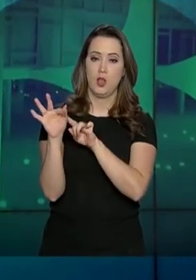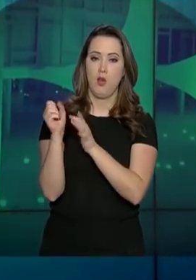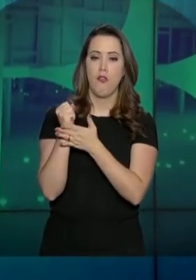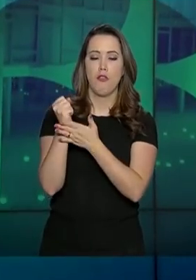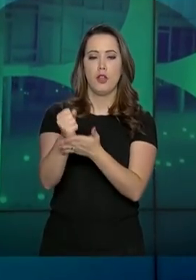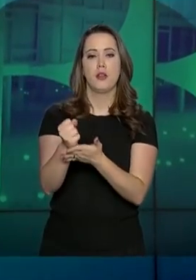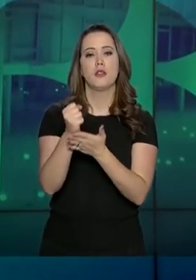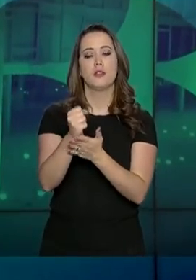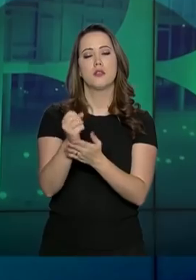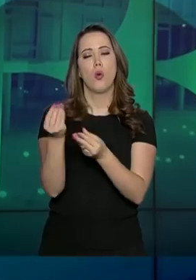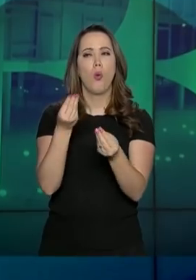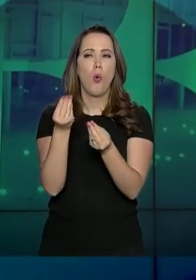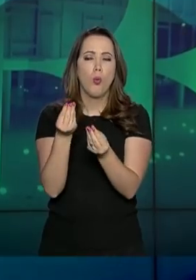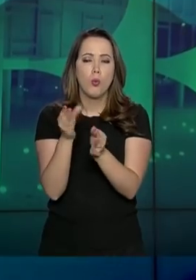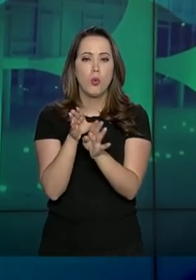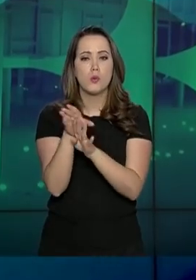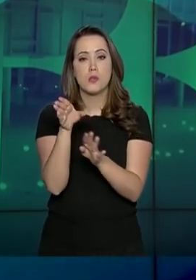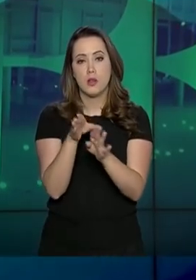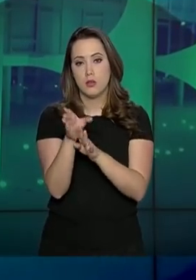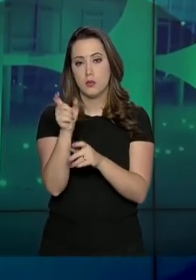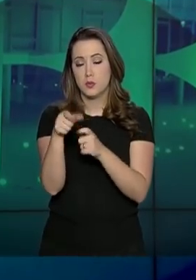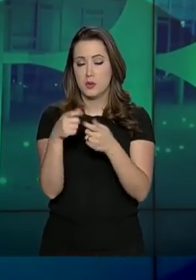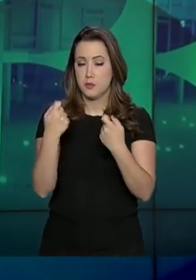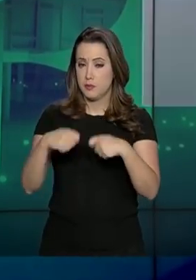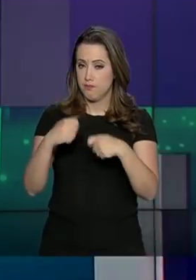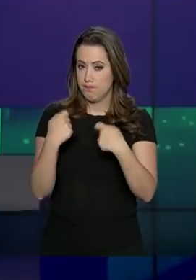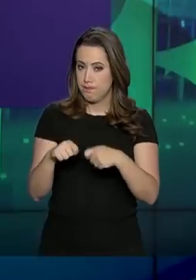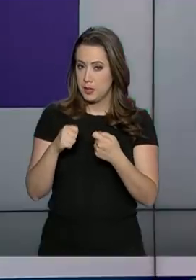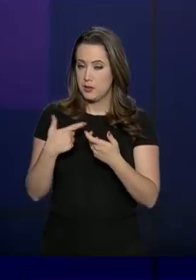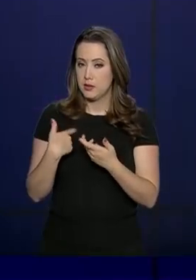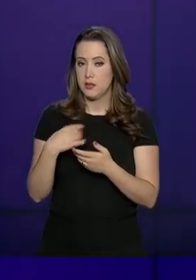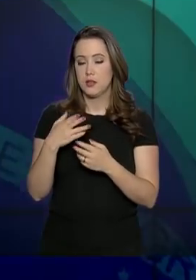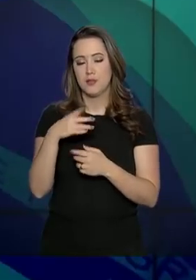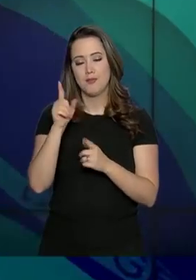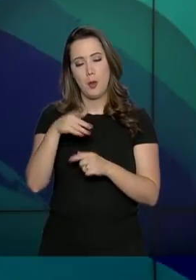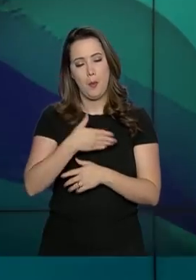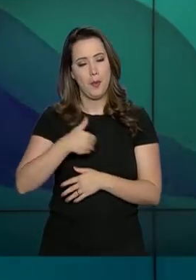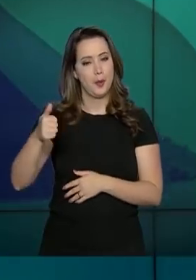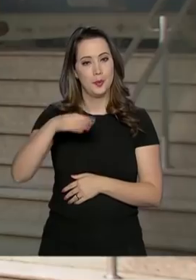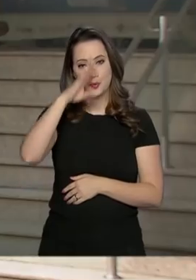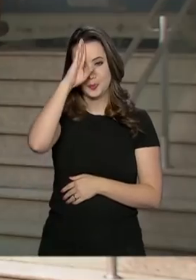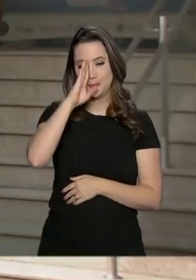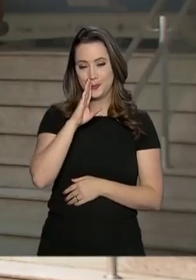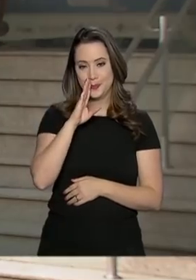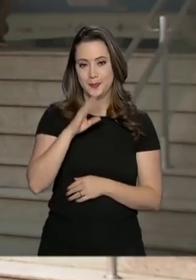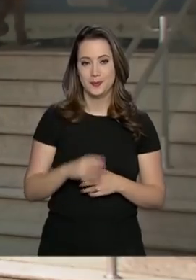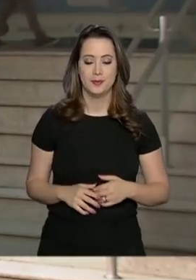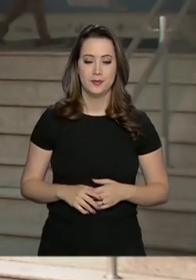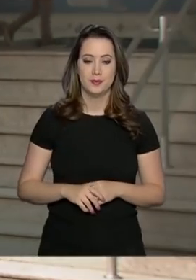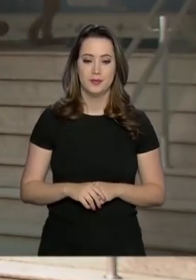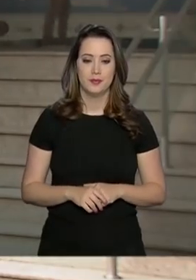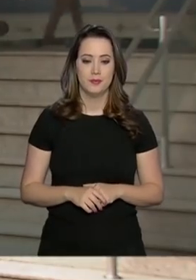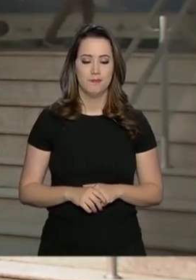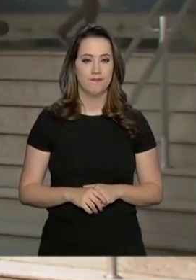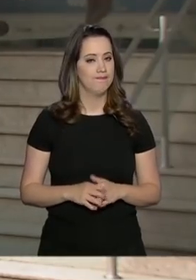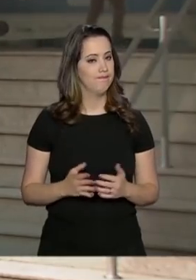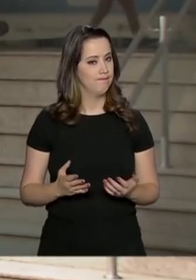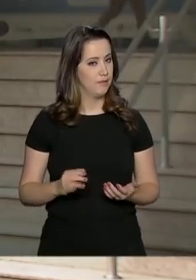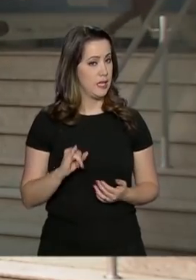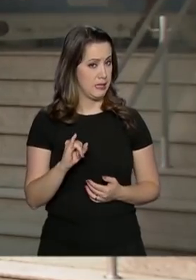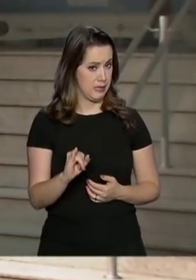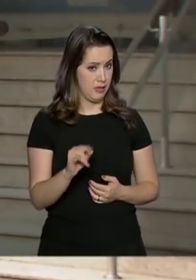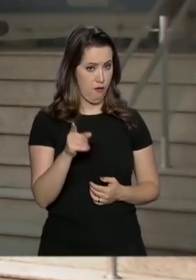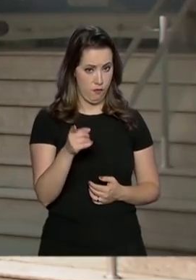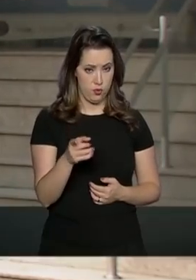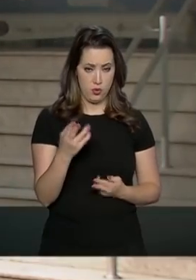oferecem orientação para quem precisa. E o melhor, de graça. Se você, assim